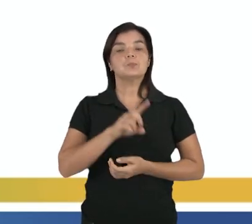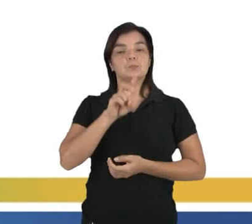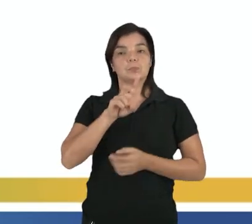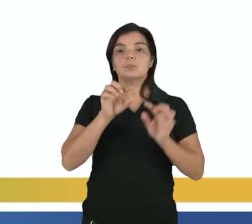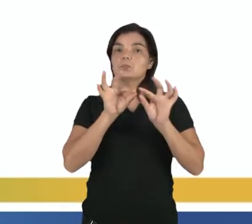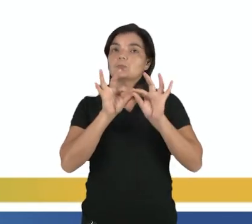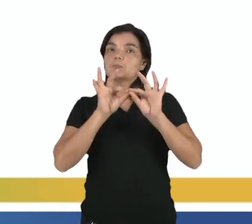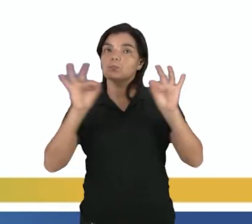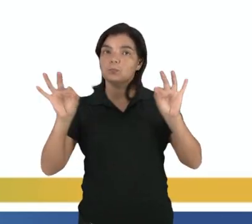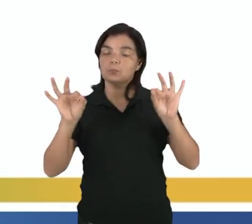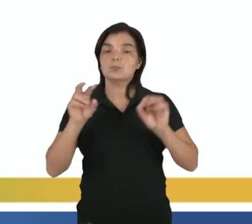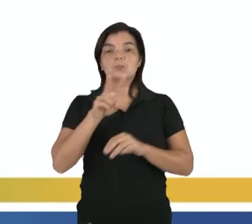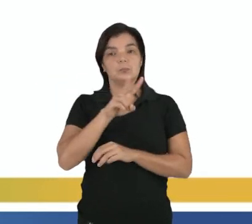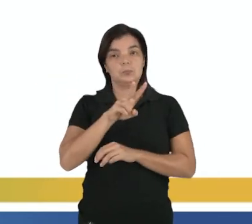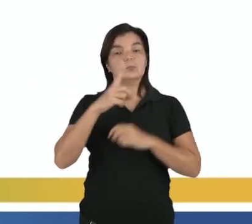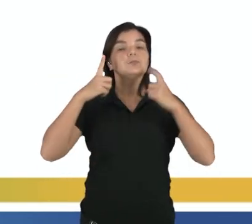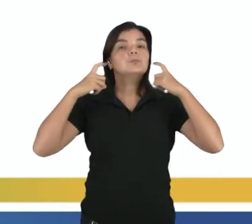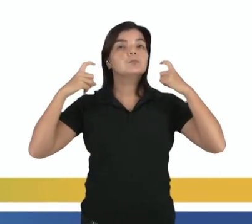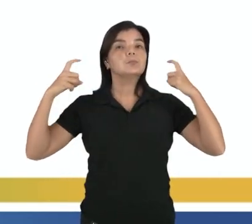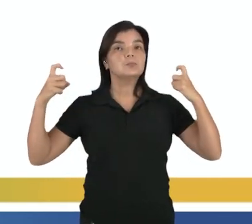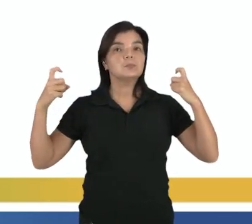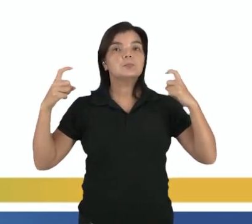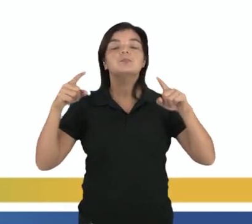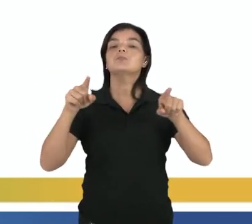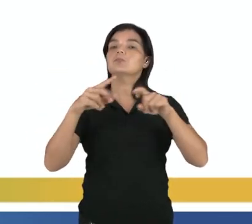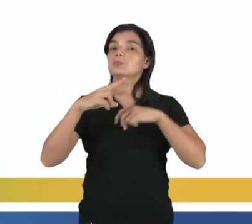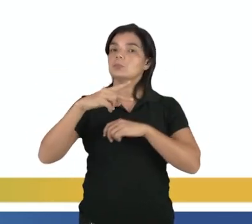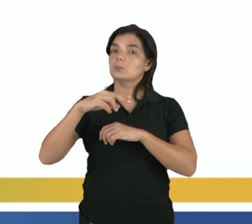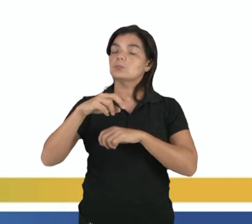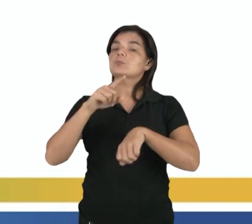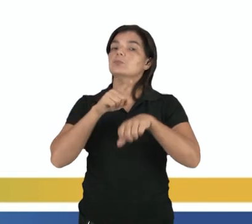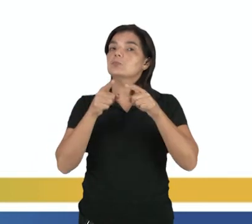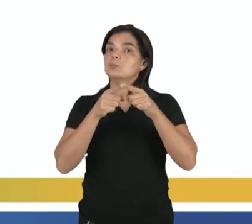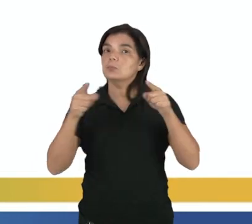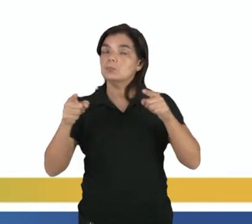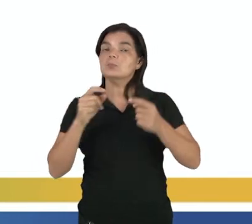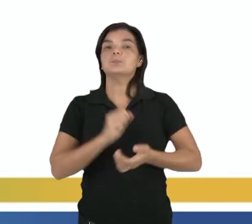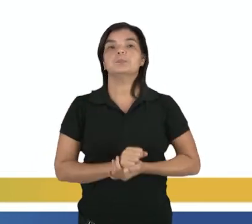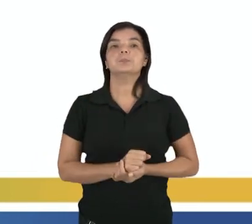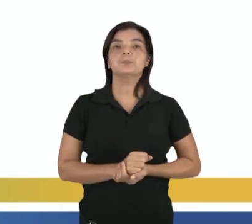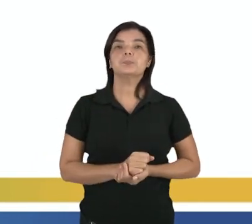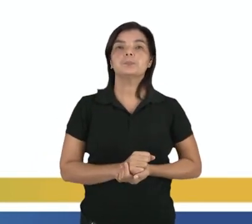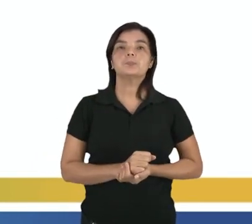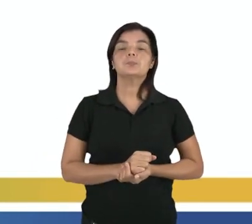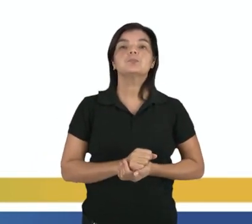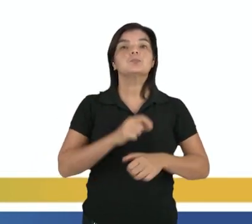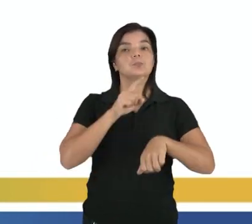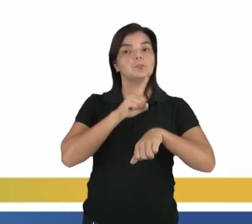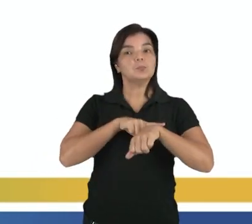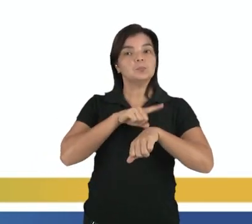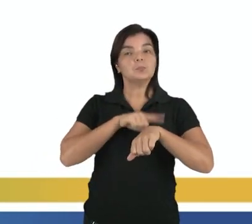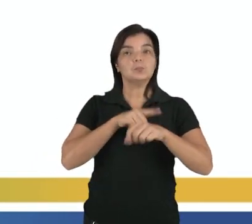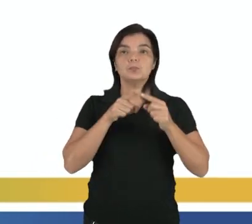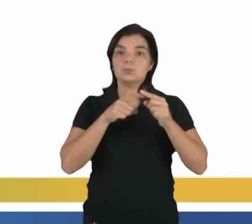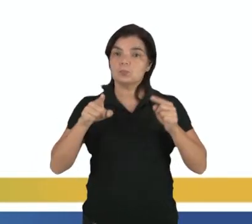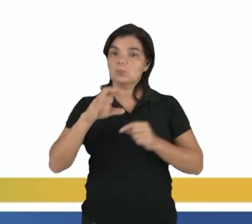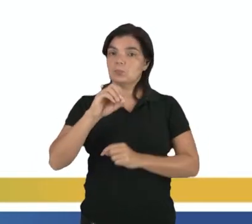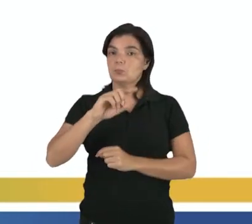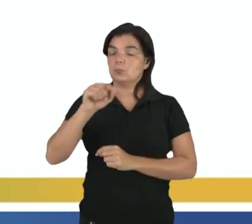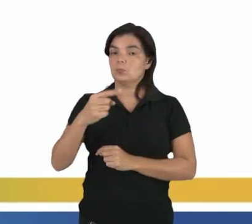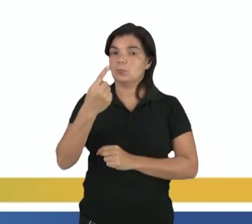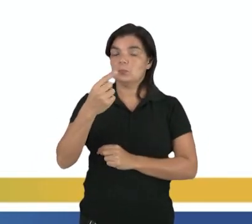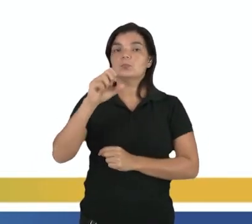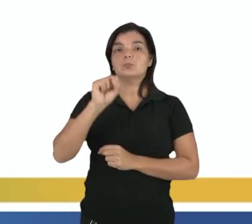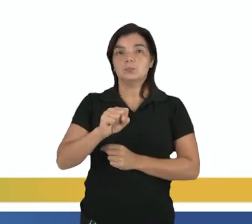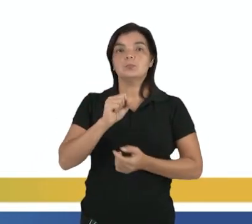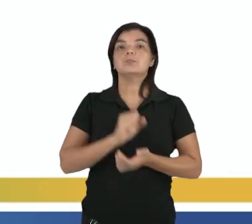a velocidade é a do som e o período. Está aqui essa expressão. Então, como o tempo, que é o período, 0,1